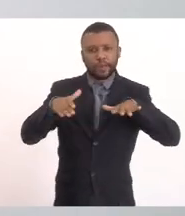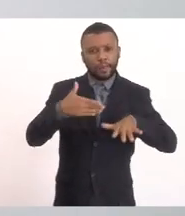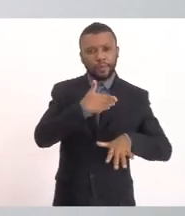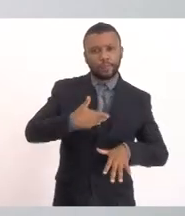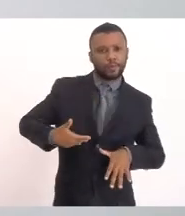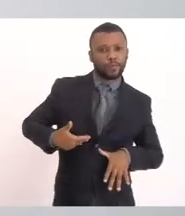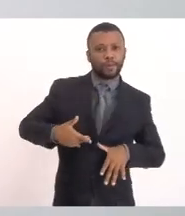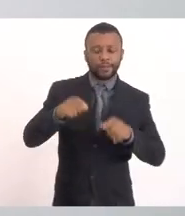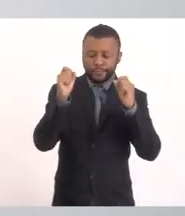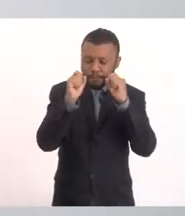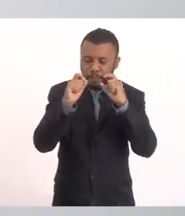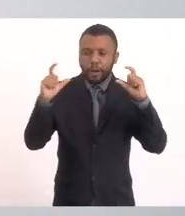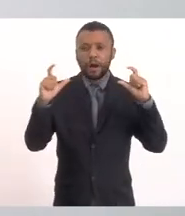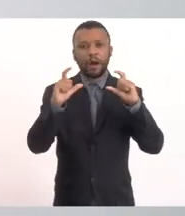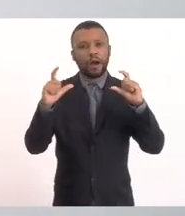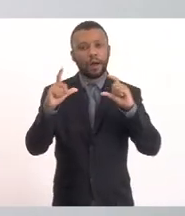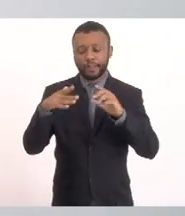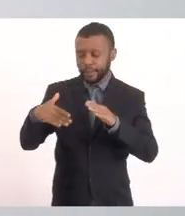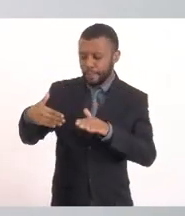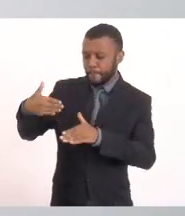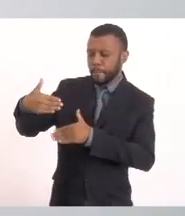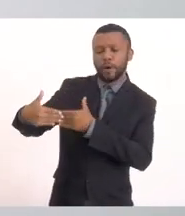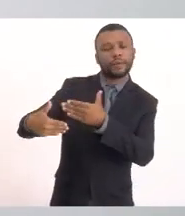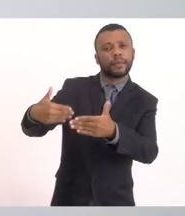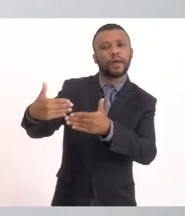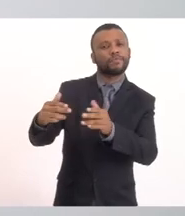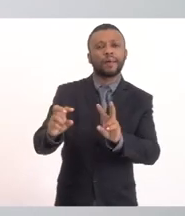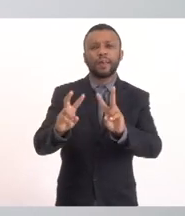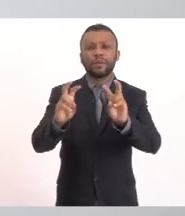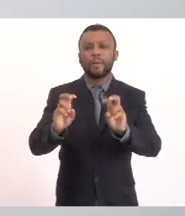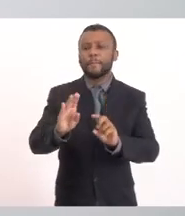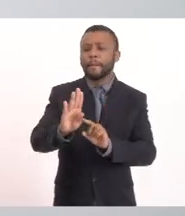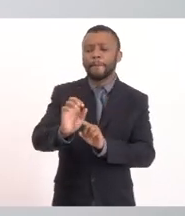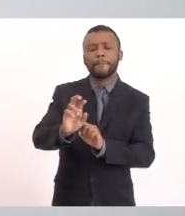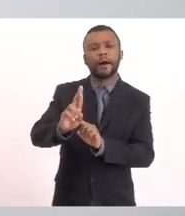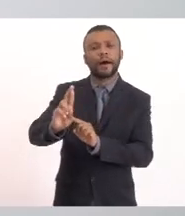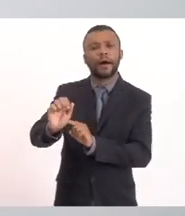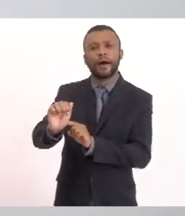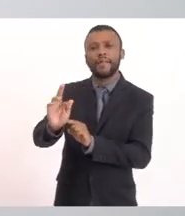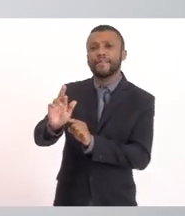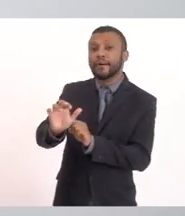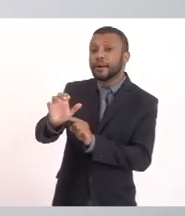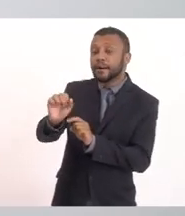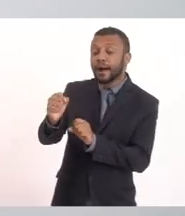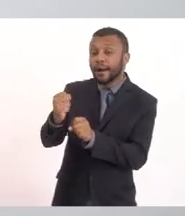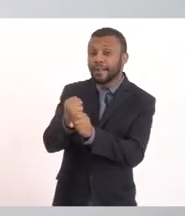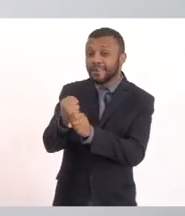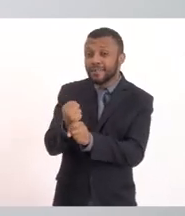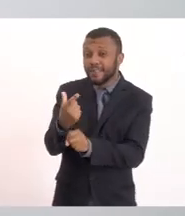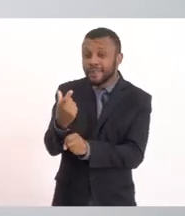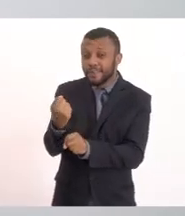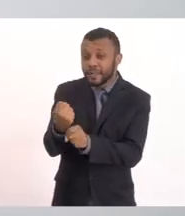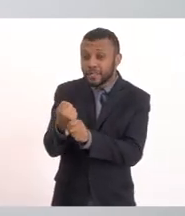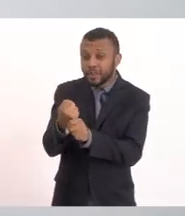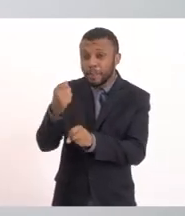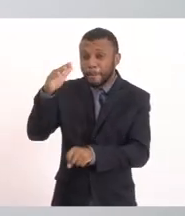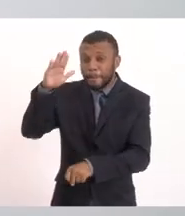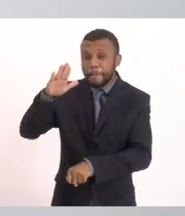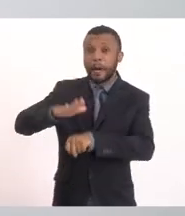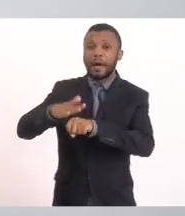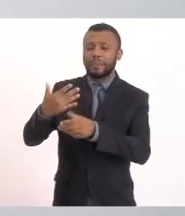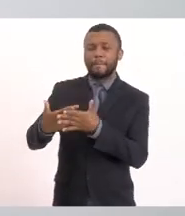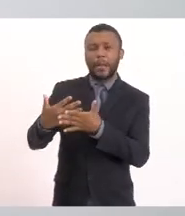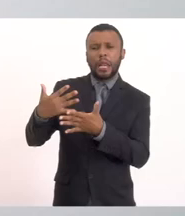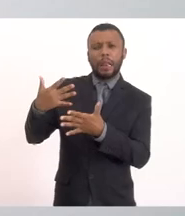mais atenção Nesse processo todo A questão da Barra Franca Há mais de 20 anos Uma situação